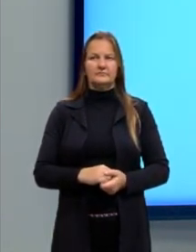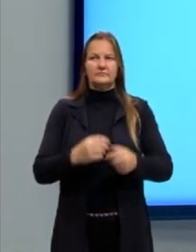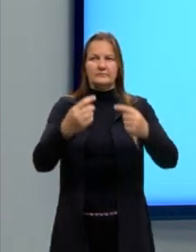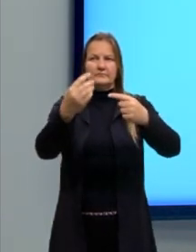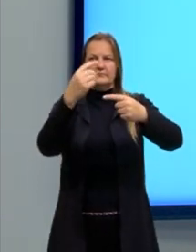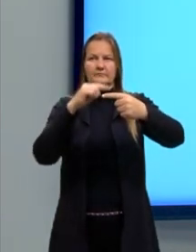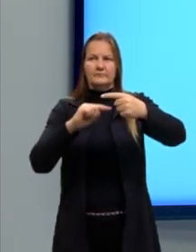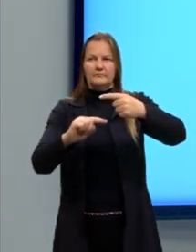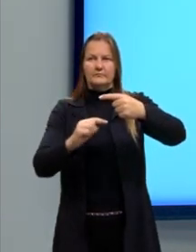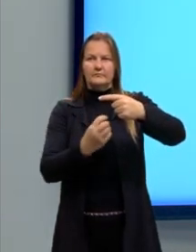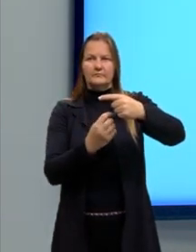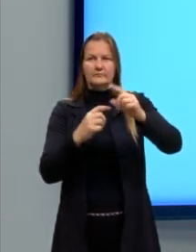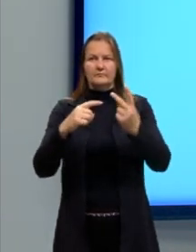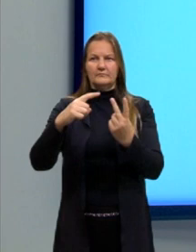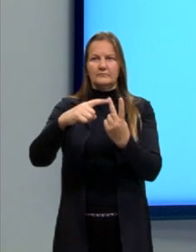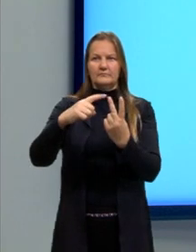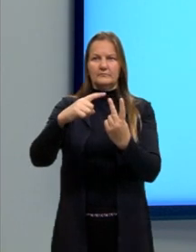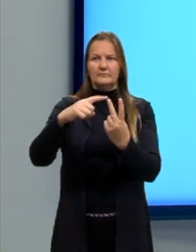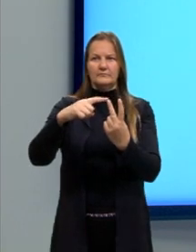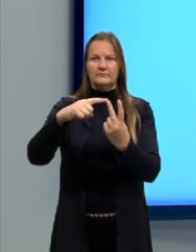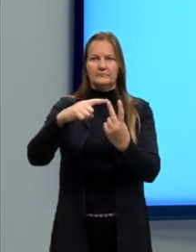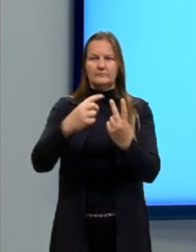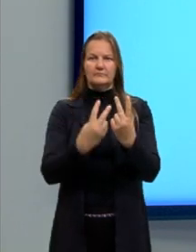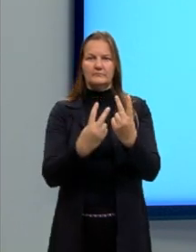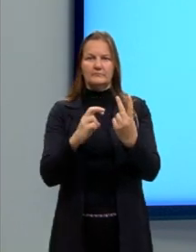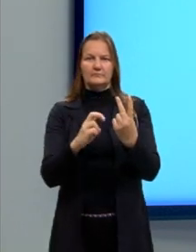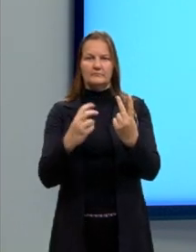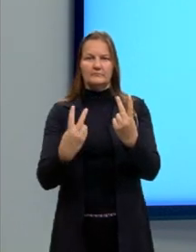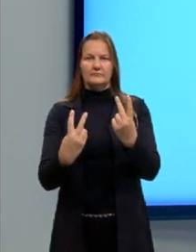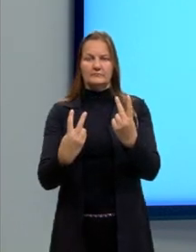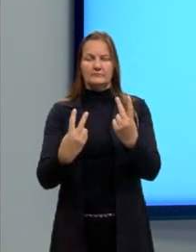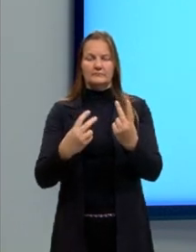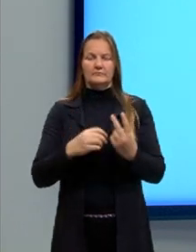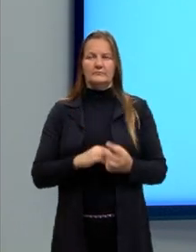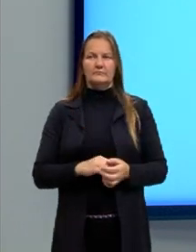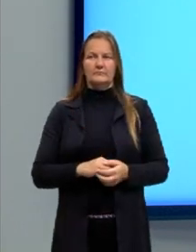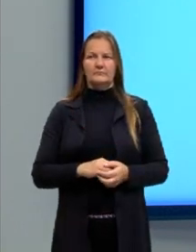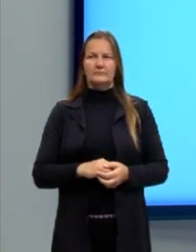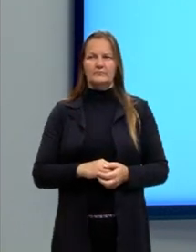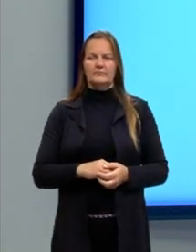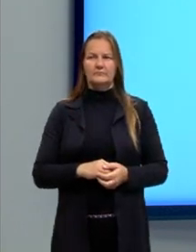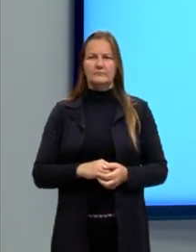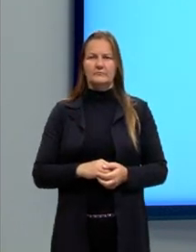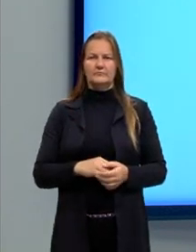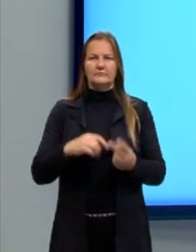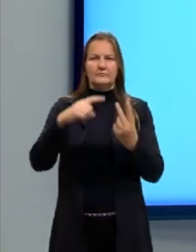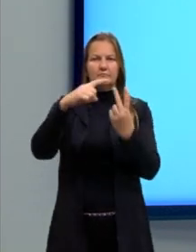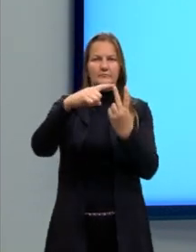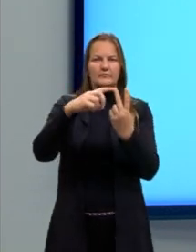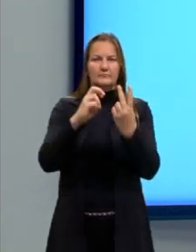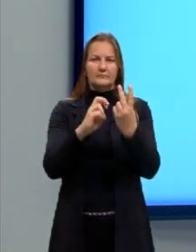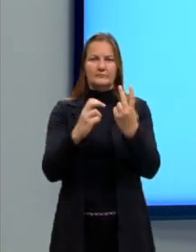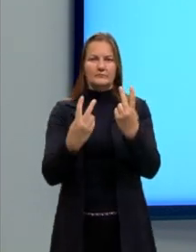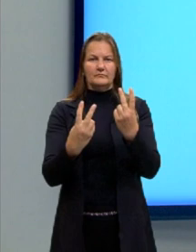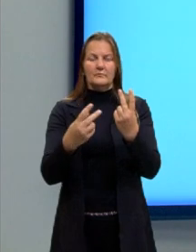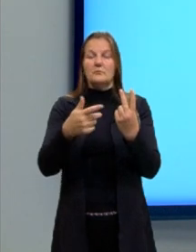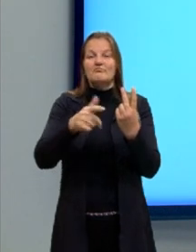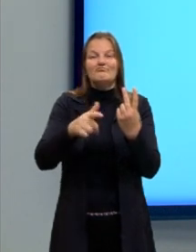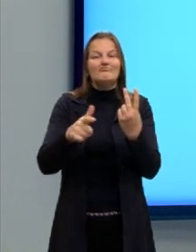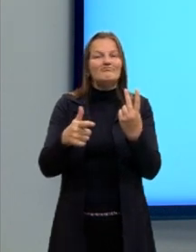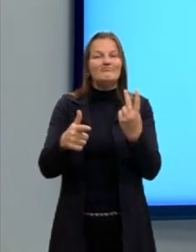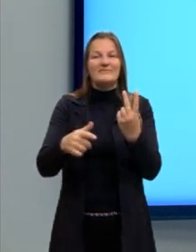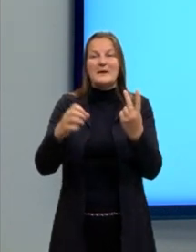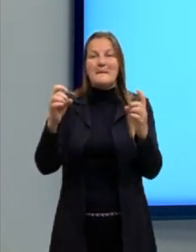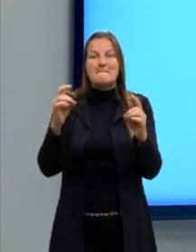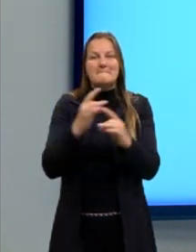No denominador, nós temos a raiz quadrada de 52. Não é uma raiz exata. Pode ser